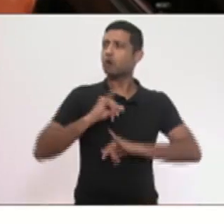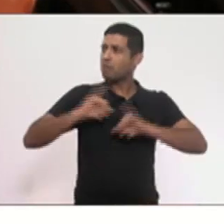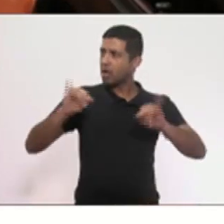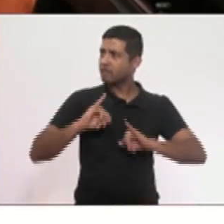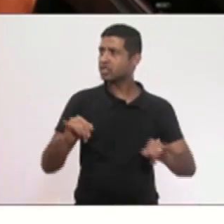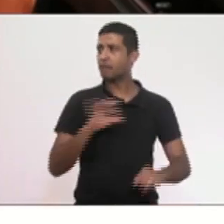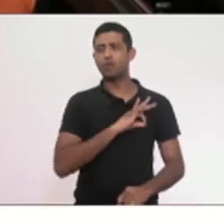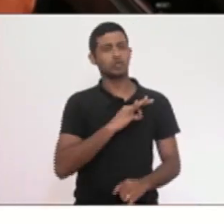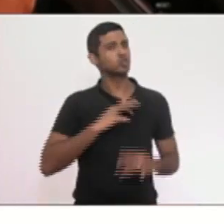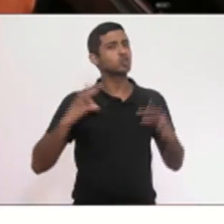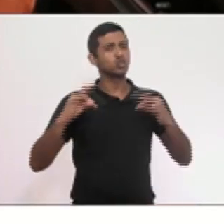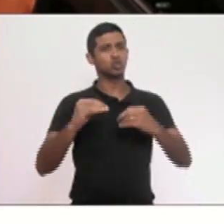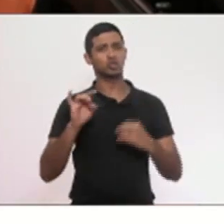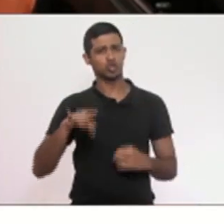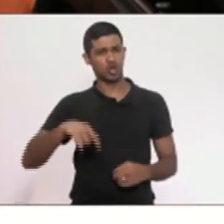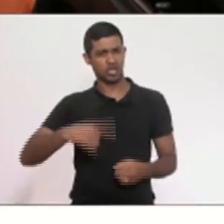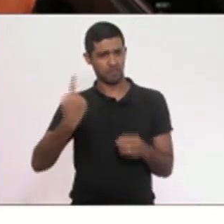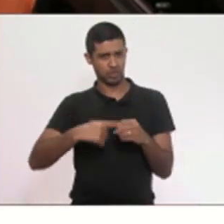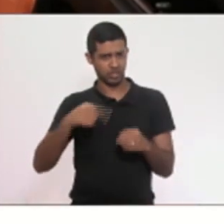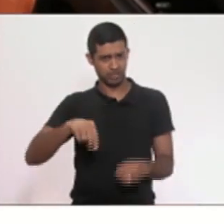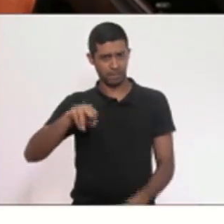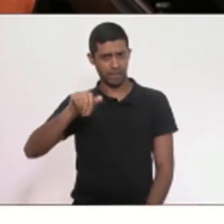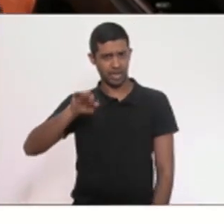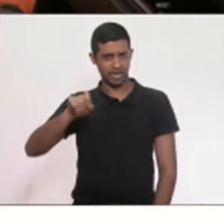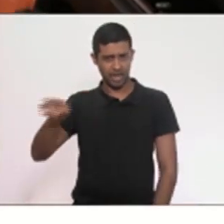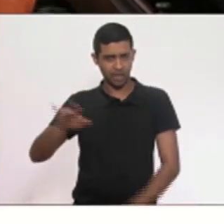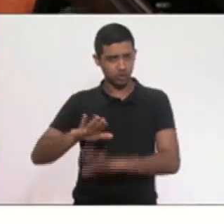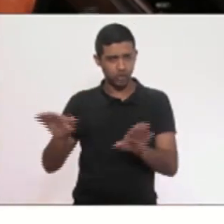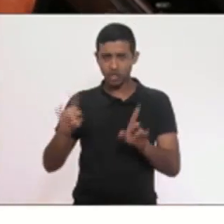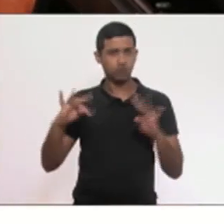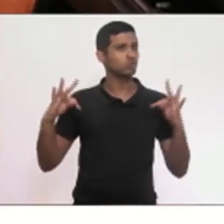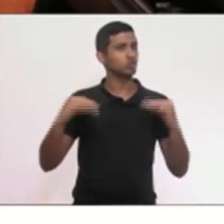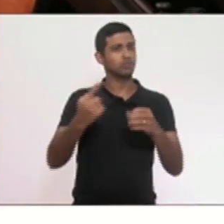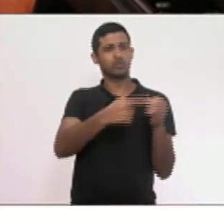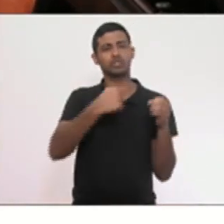não só do município de Maricá, mas de todos os municípios do estado do Rio de Janeiro. Muito obrigado, presidente.